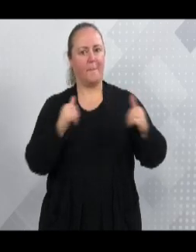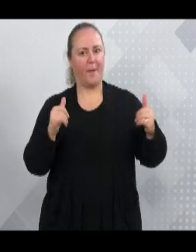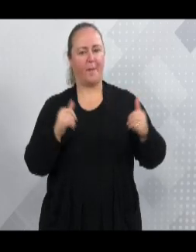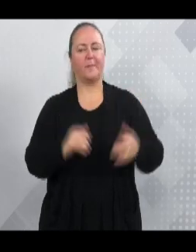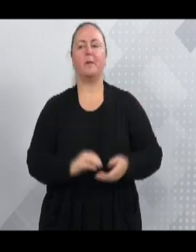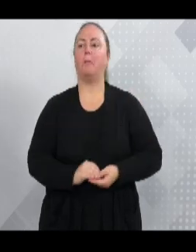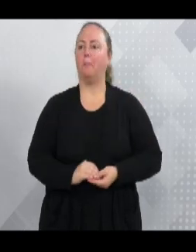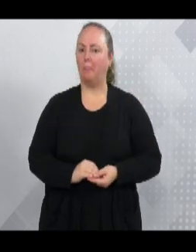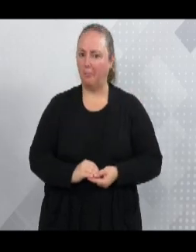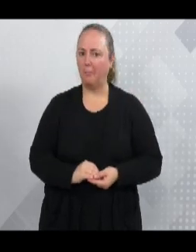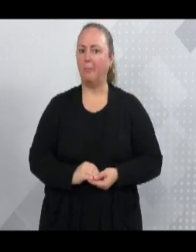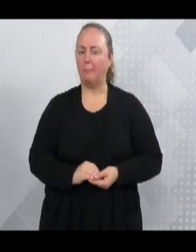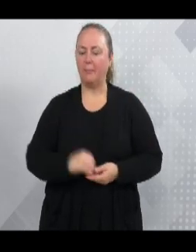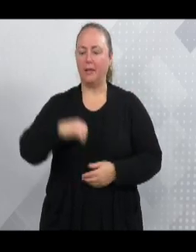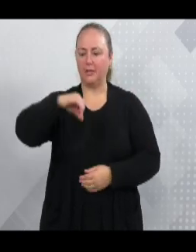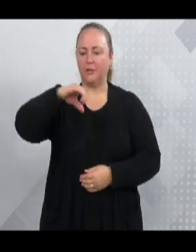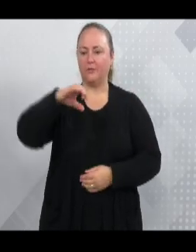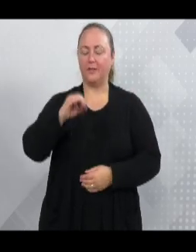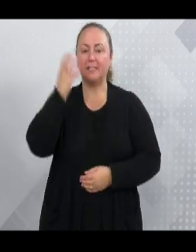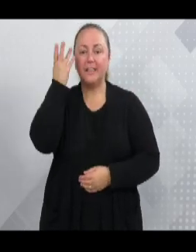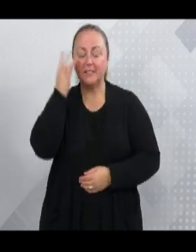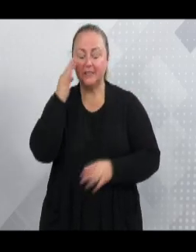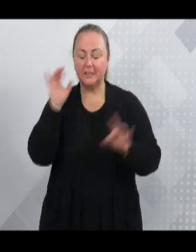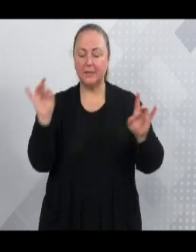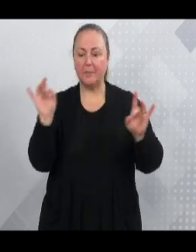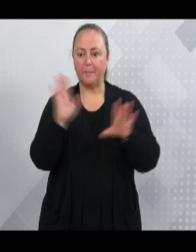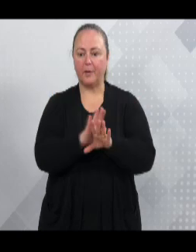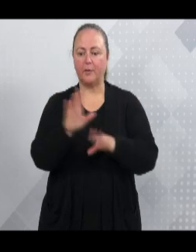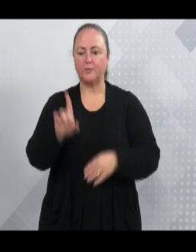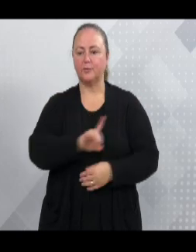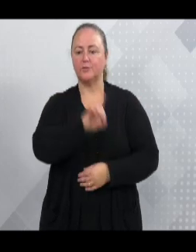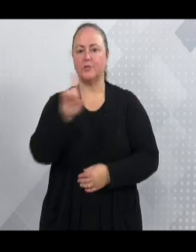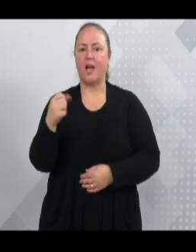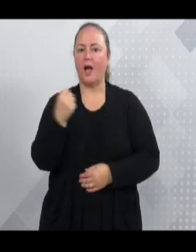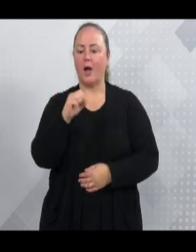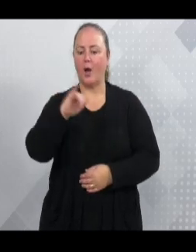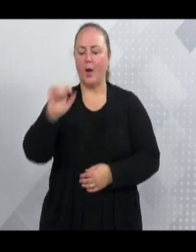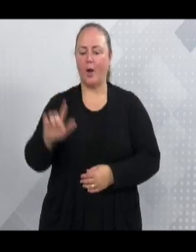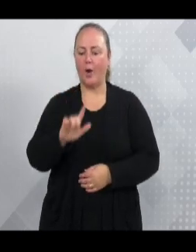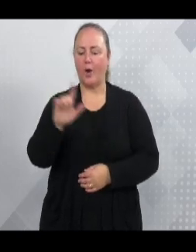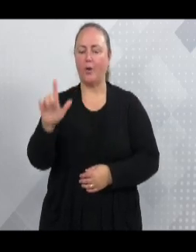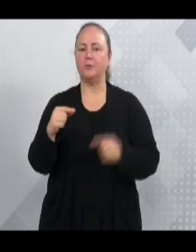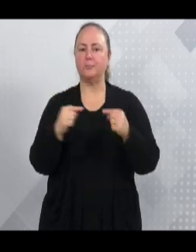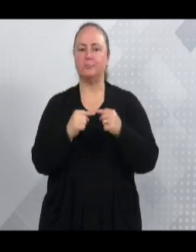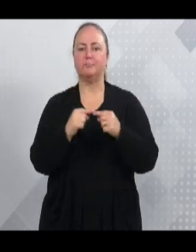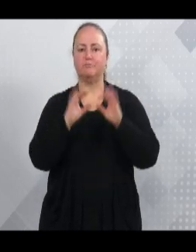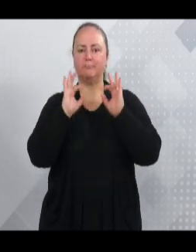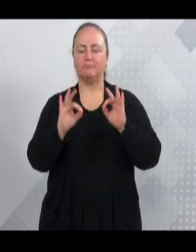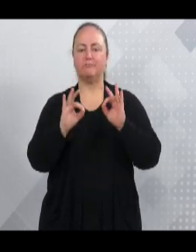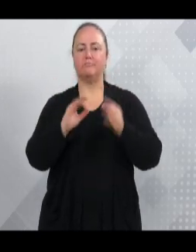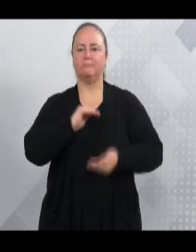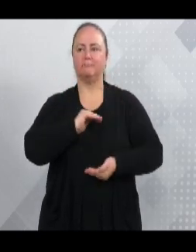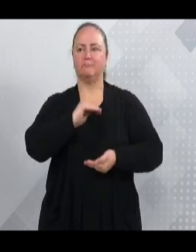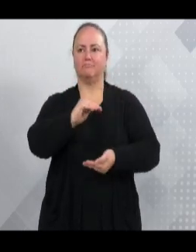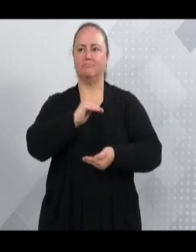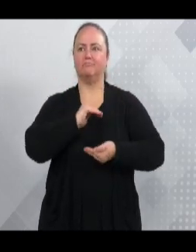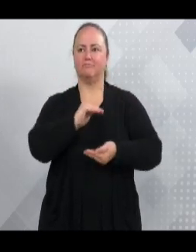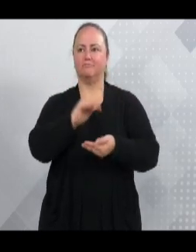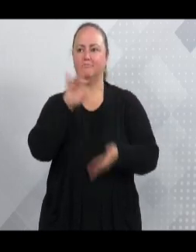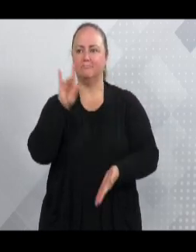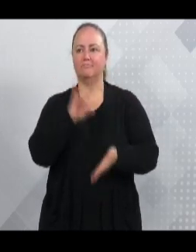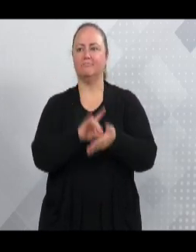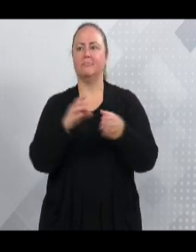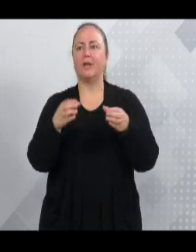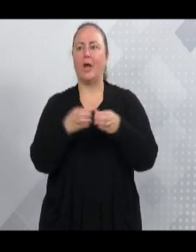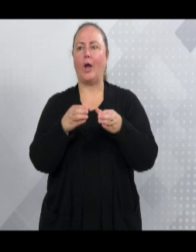menos de 90 dias, a obra foi finalizada. No dia 8 de julho, a Defesa Civil compareceu lá no local e a nossa equipe, com certeza, estava